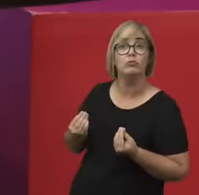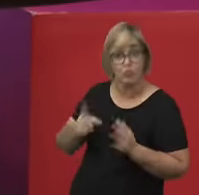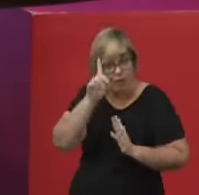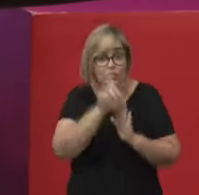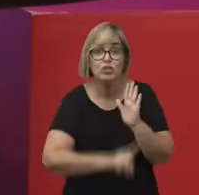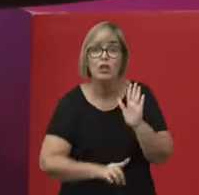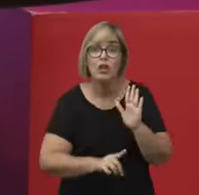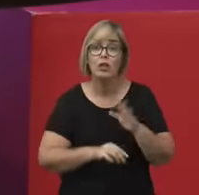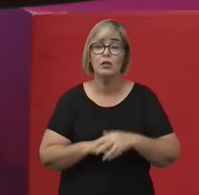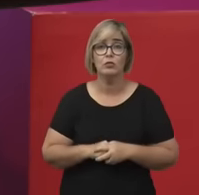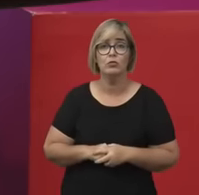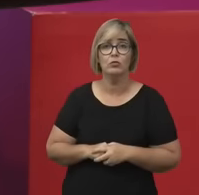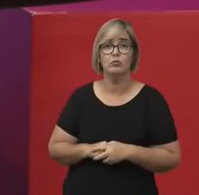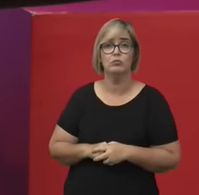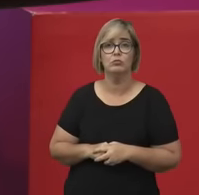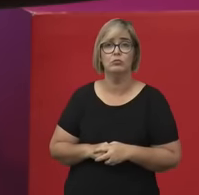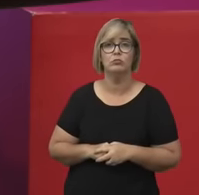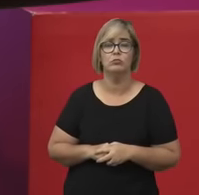Não